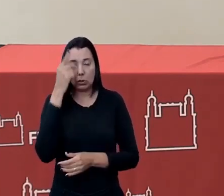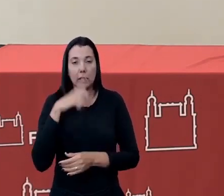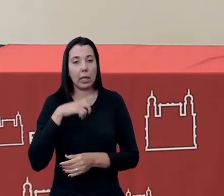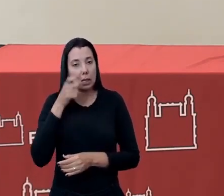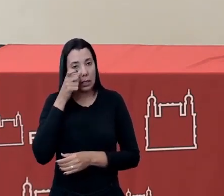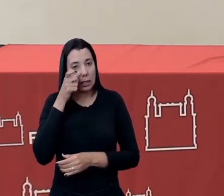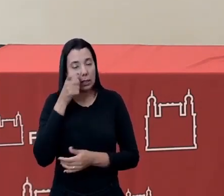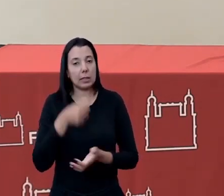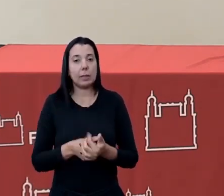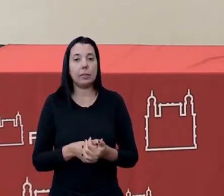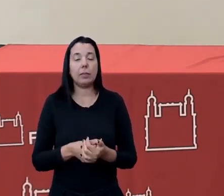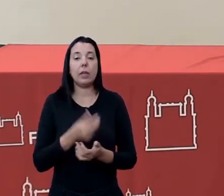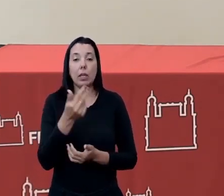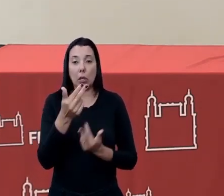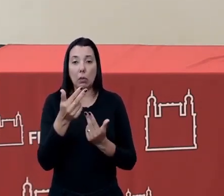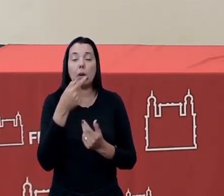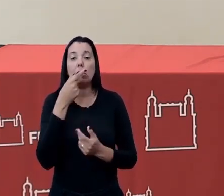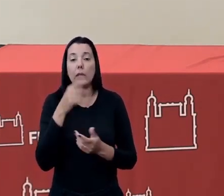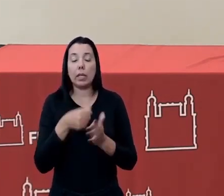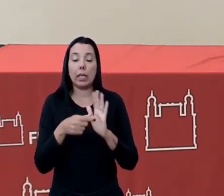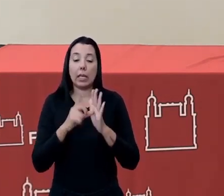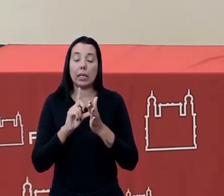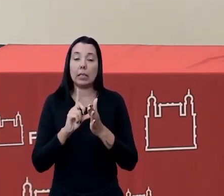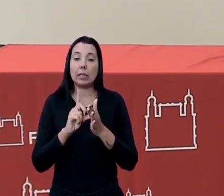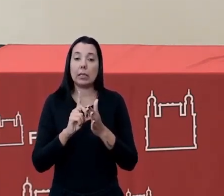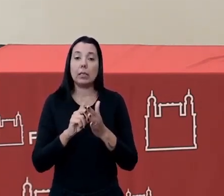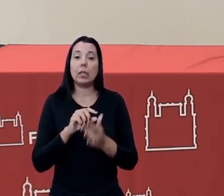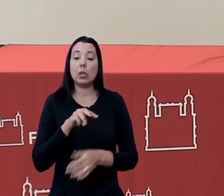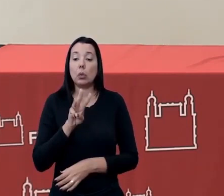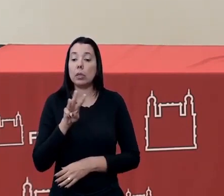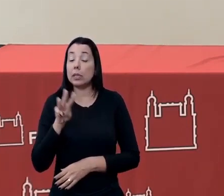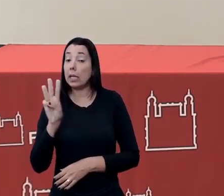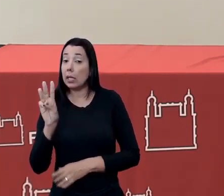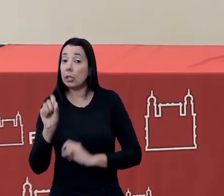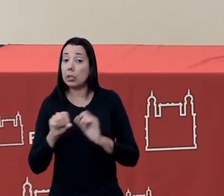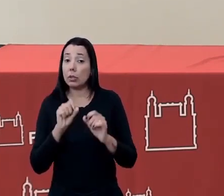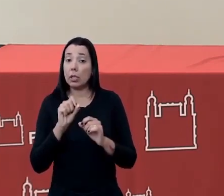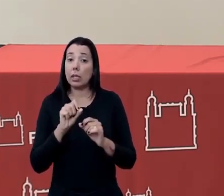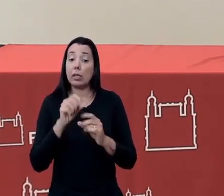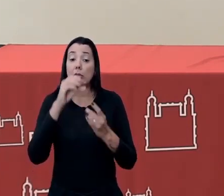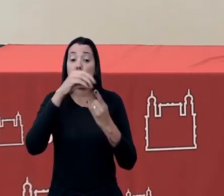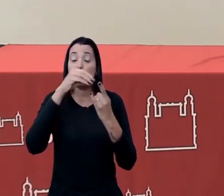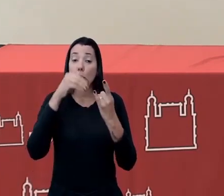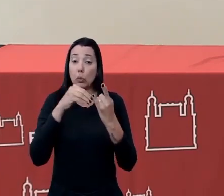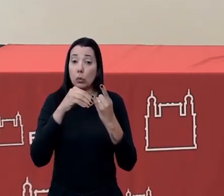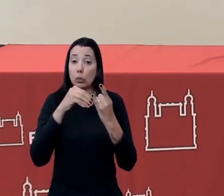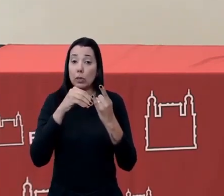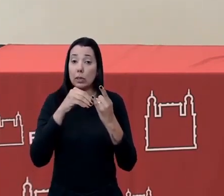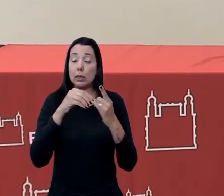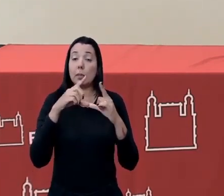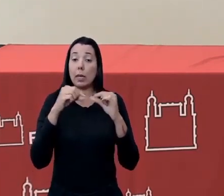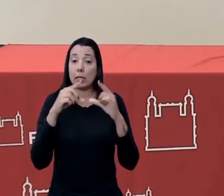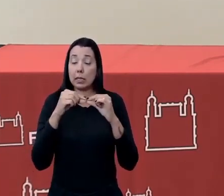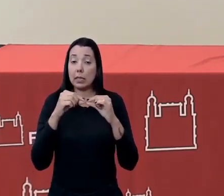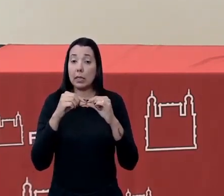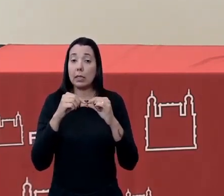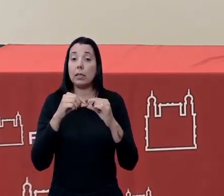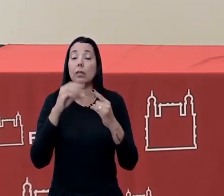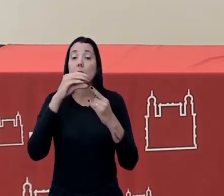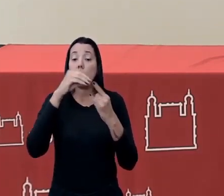interesse como eu falei anteriormente o site é o www.feocruzbrasilia.feocruz.br